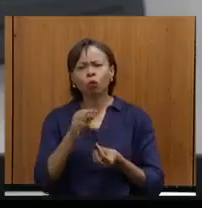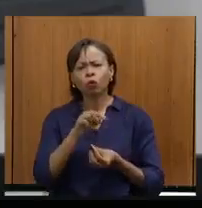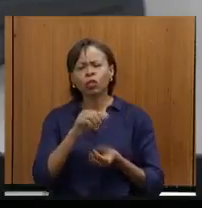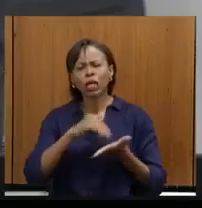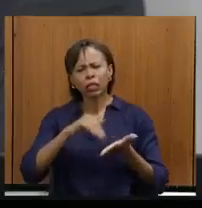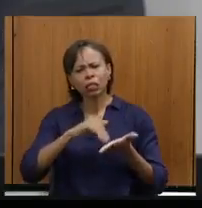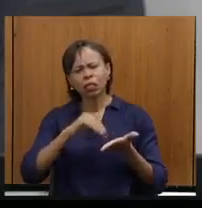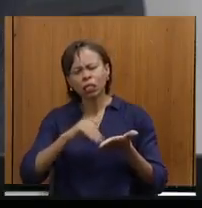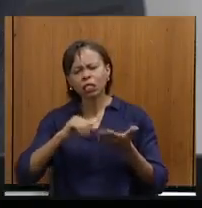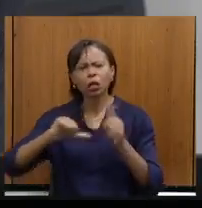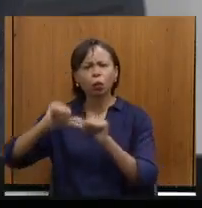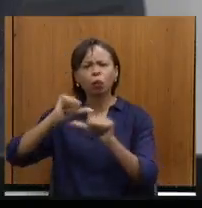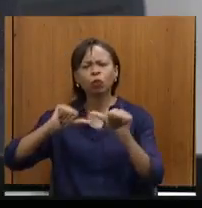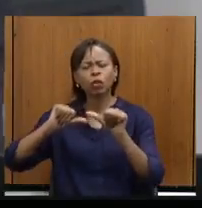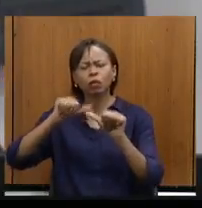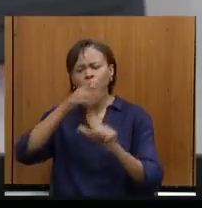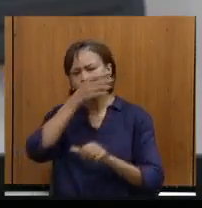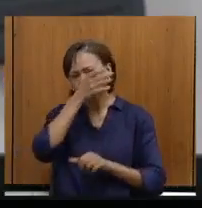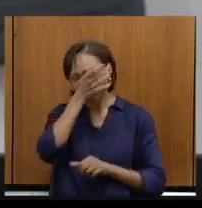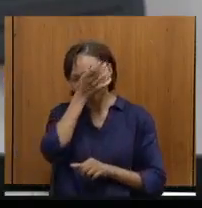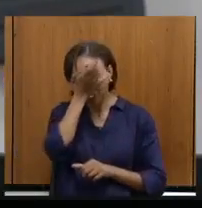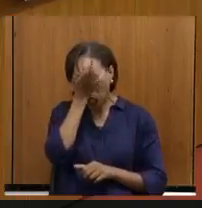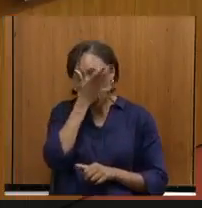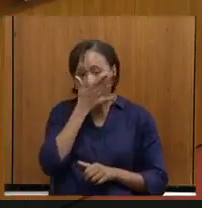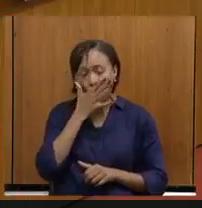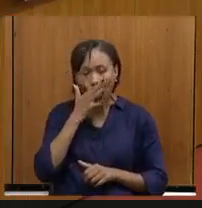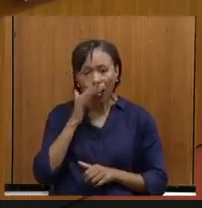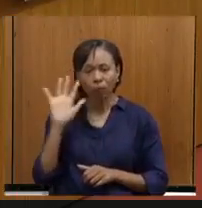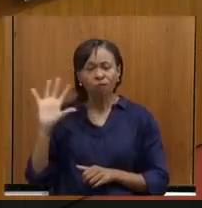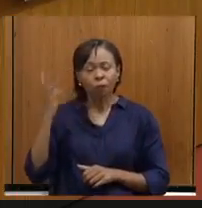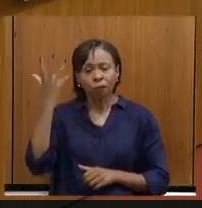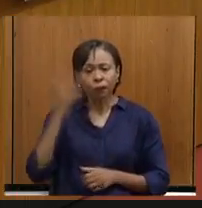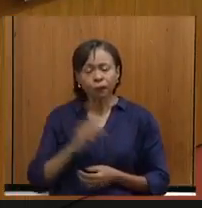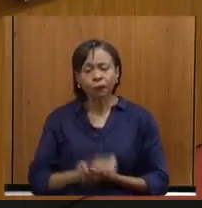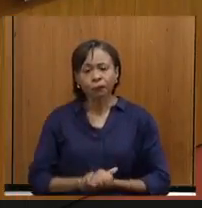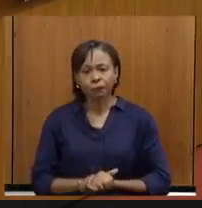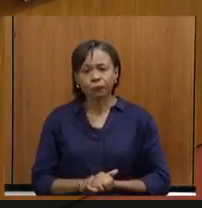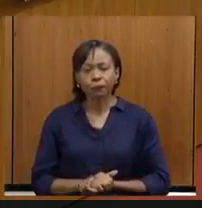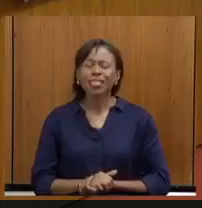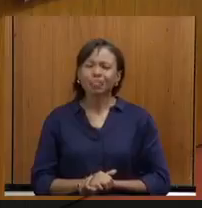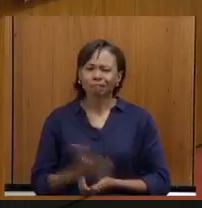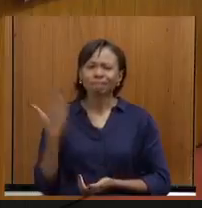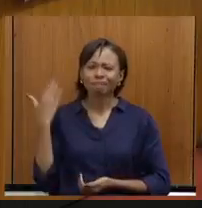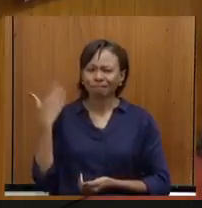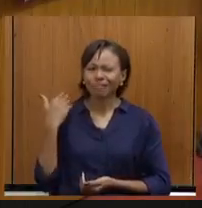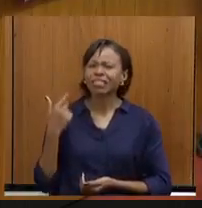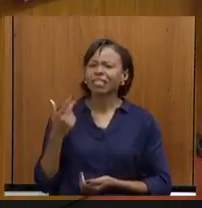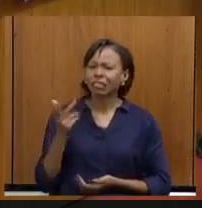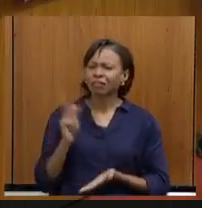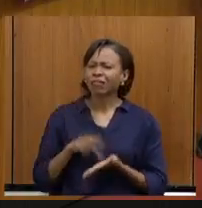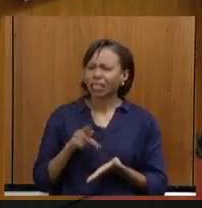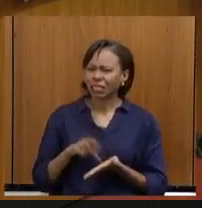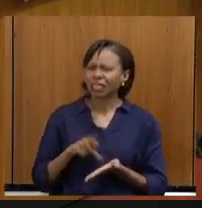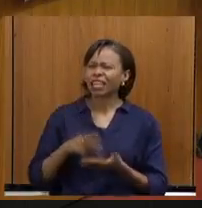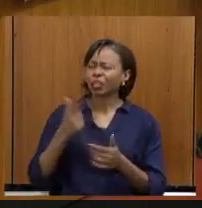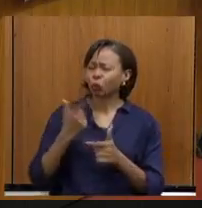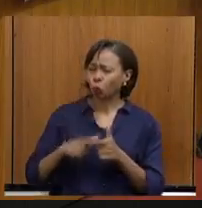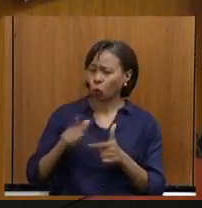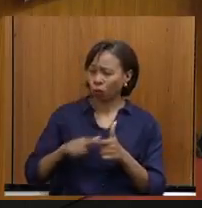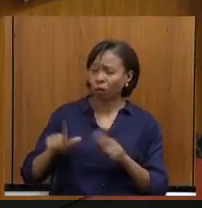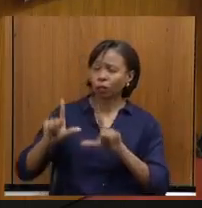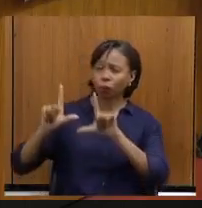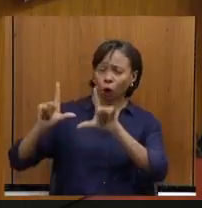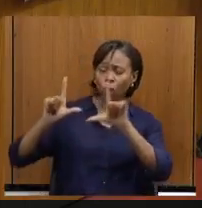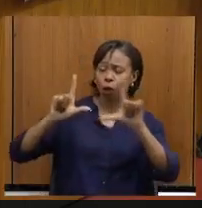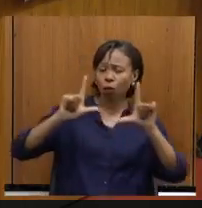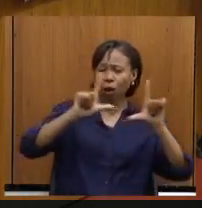para mudar essa realidade, secretário. Porque a sinalização é um problema, o senhor tem toda a razão. O maior problema que nós temos